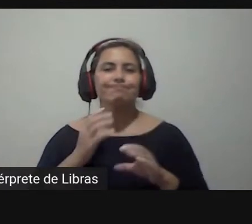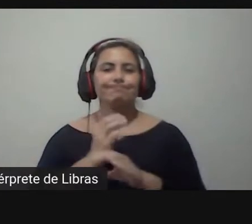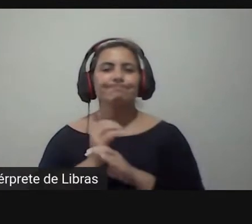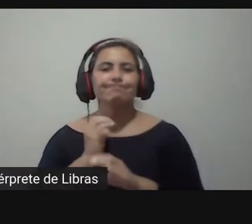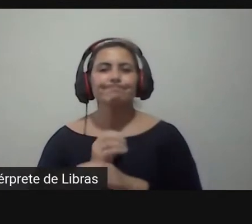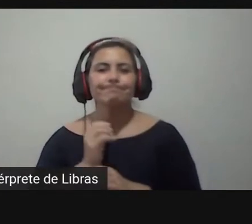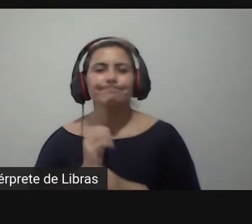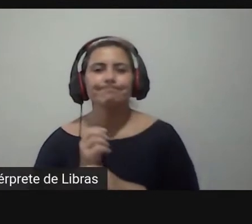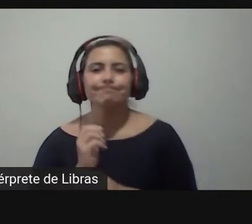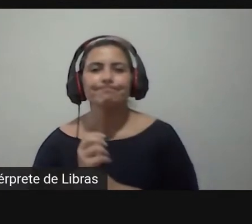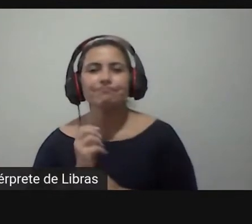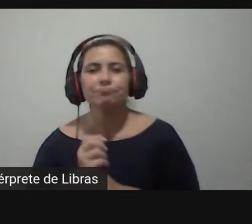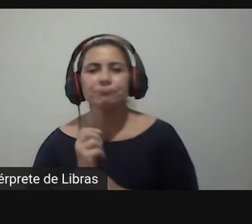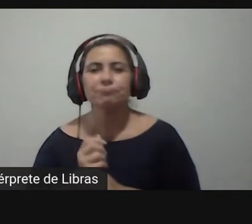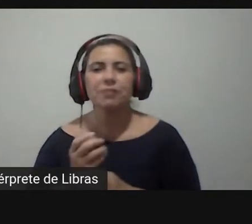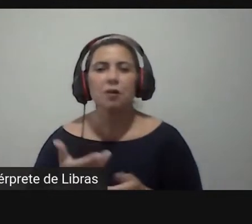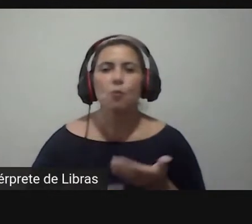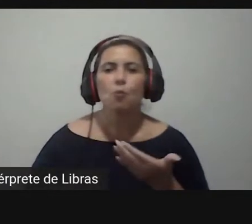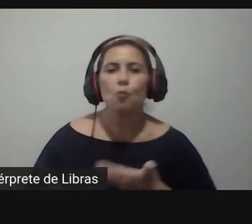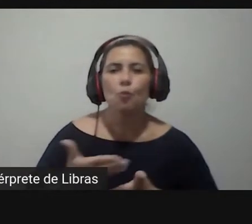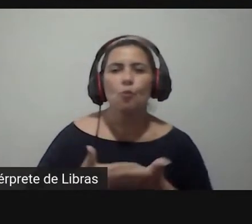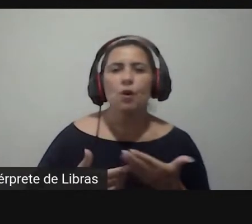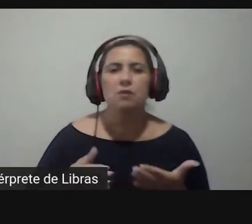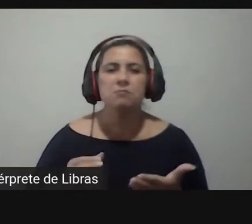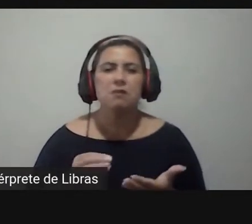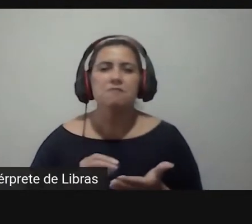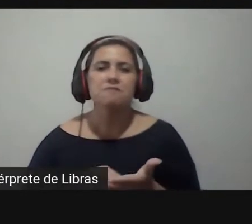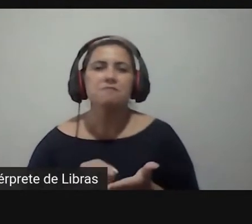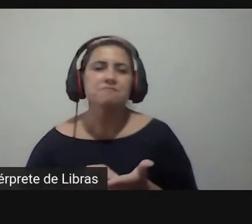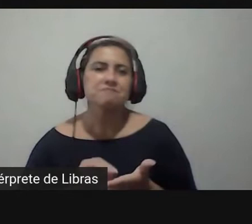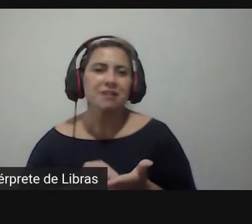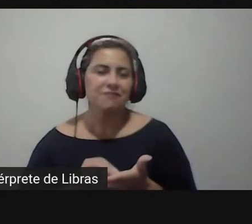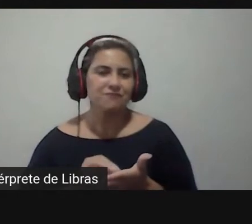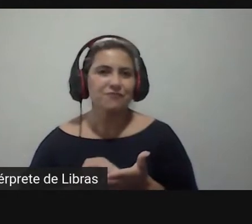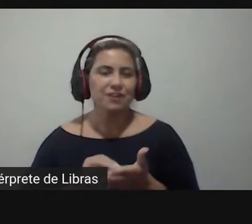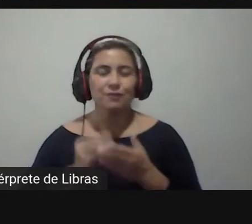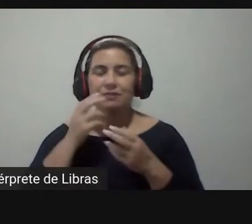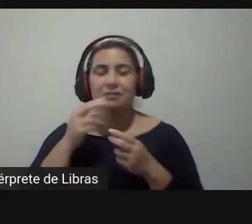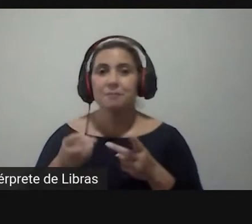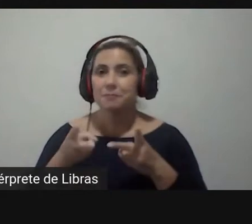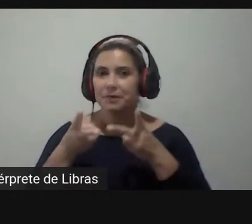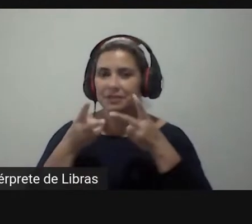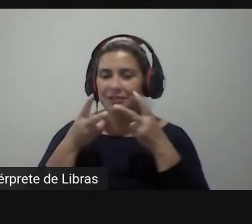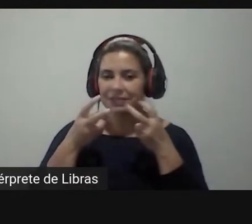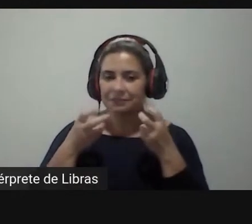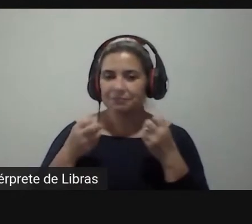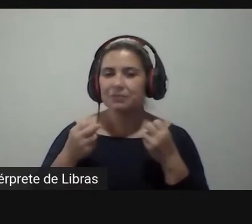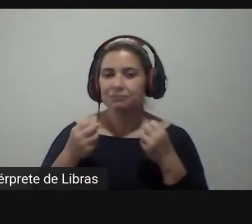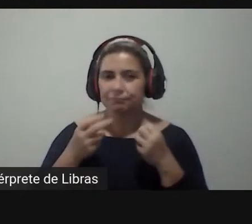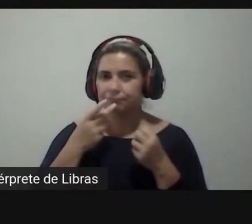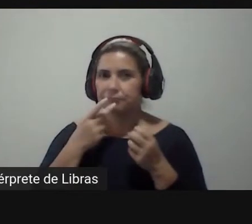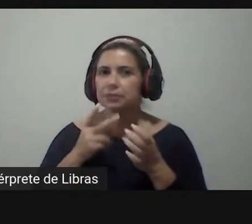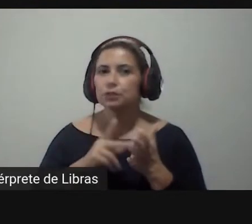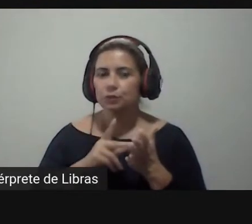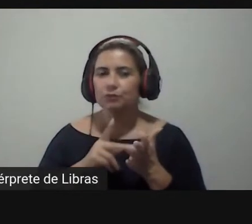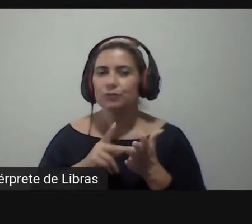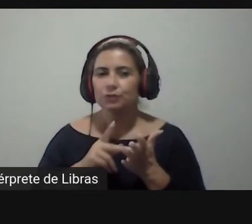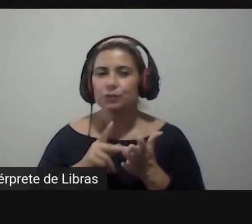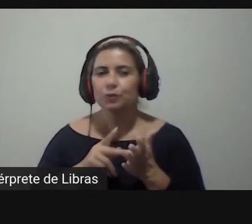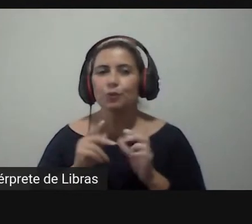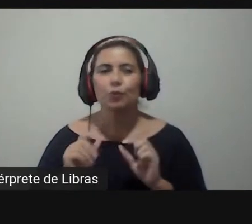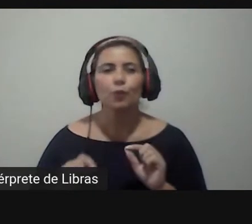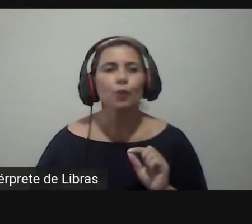verdade ela cria uma falsa percepção para o cidadão para ser bastante sincero de que